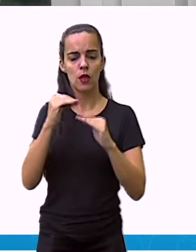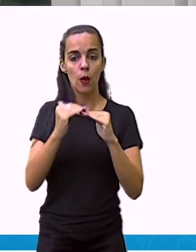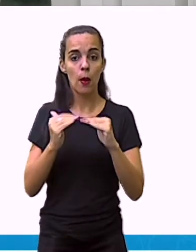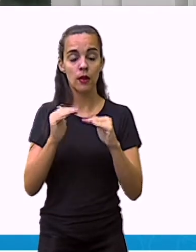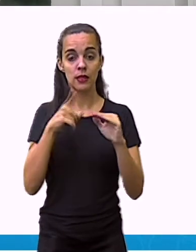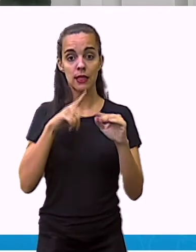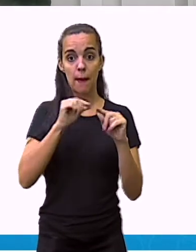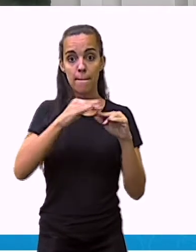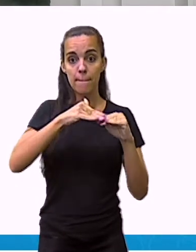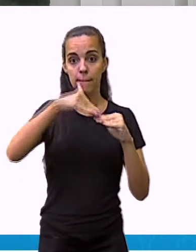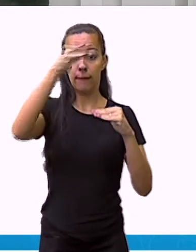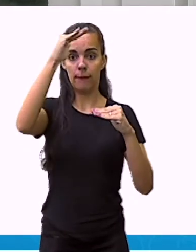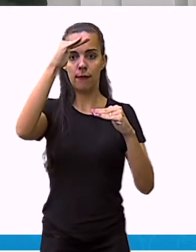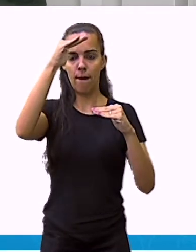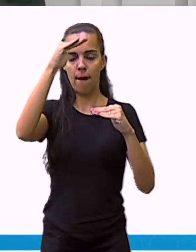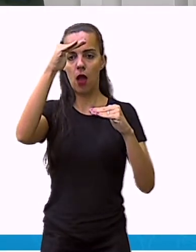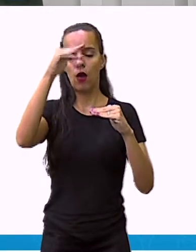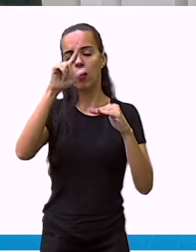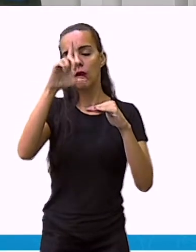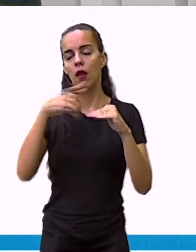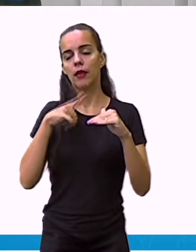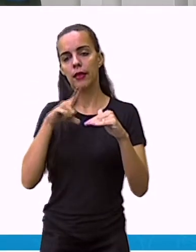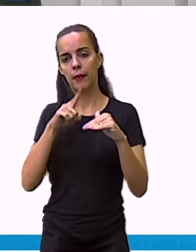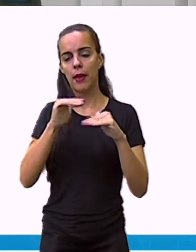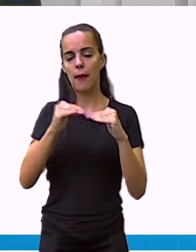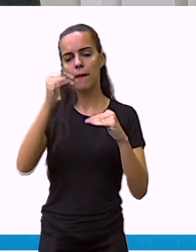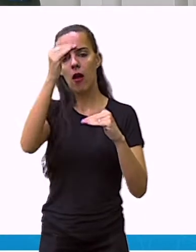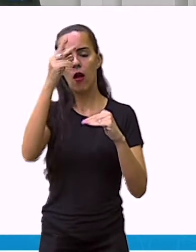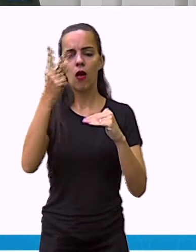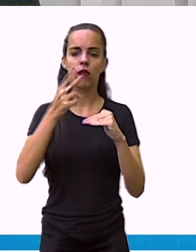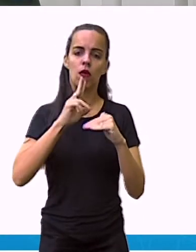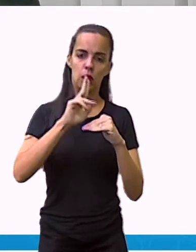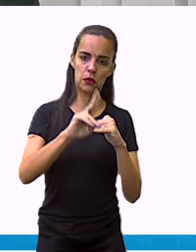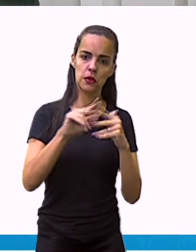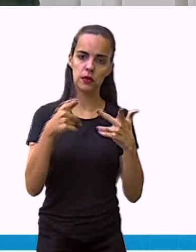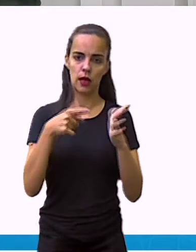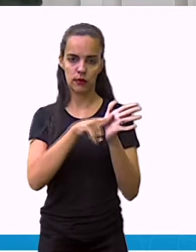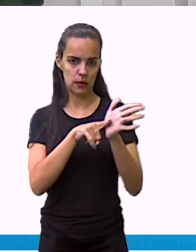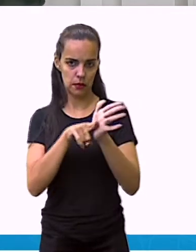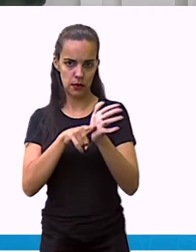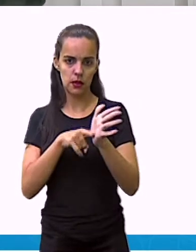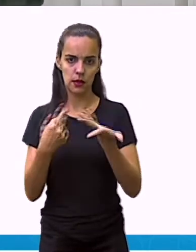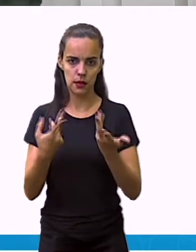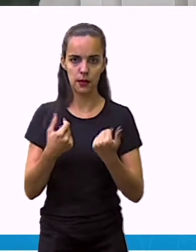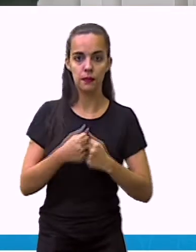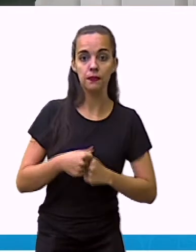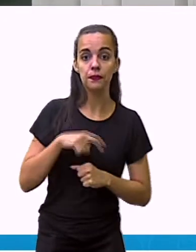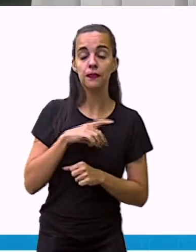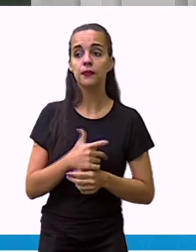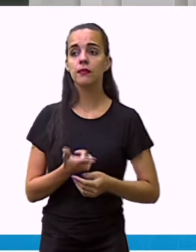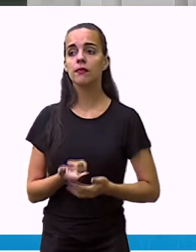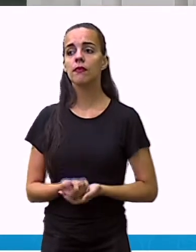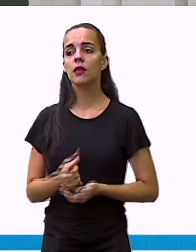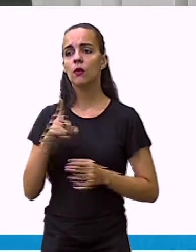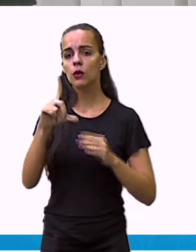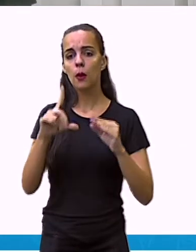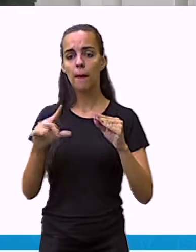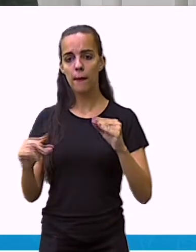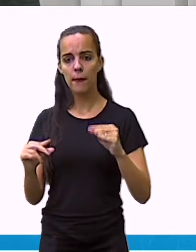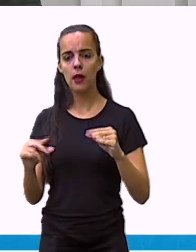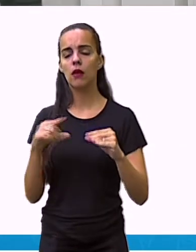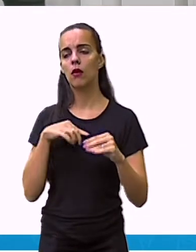comprimento de uma coluna, maior o valor que representa. Então nós temos aqui um gráfico.